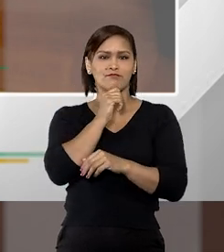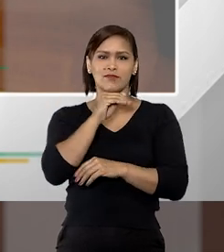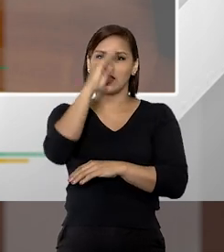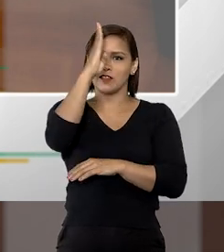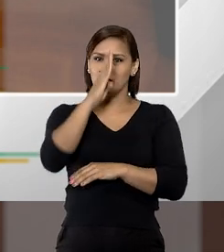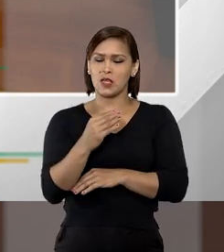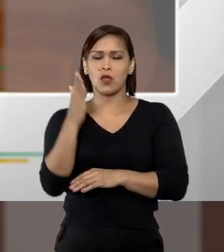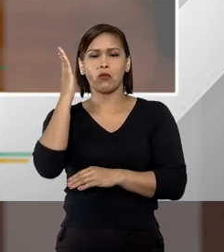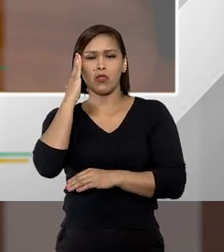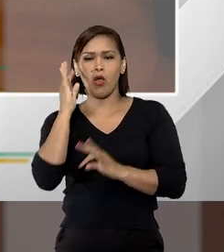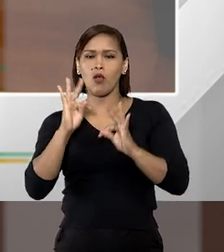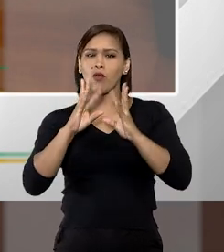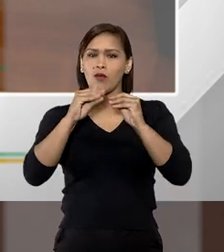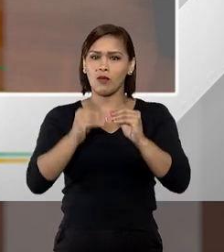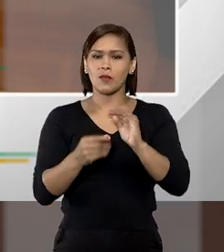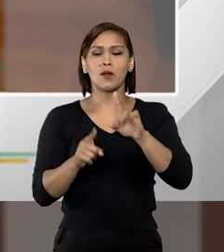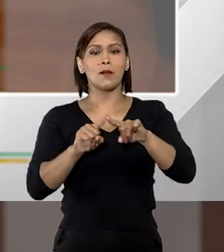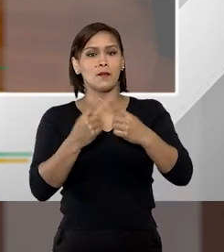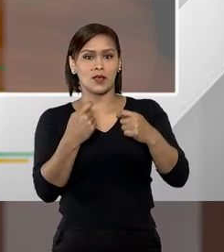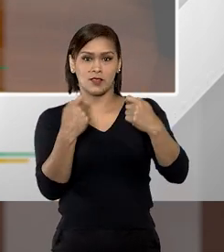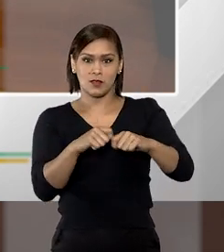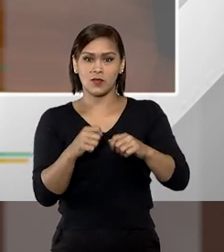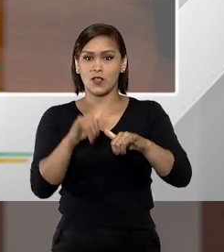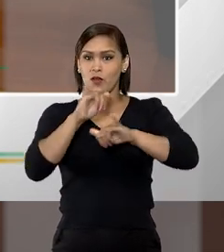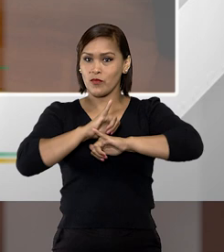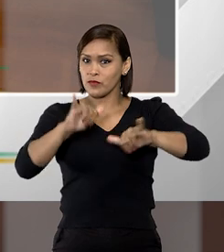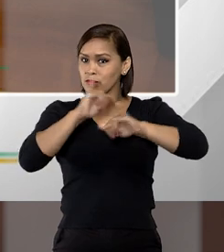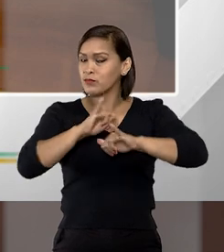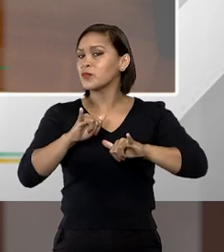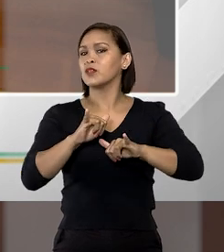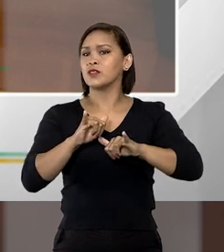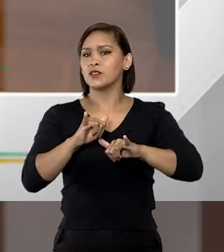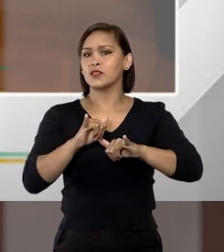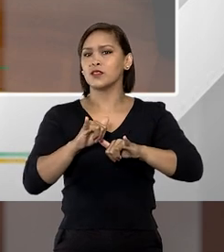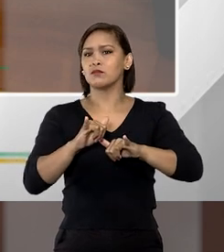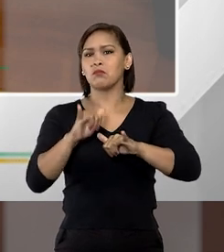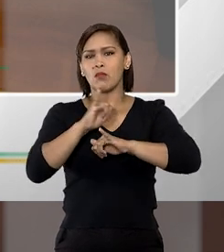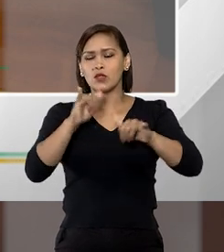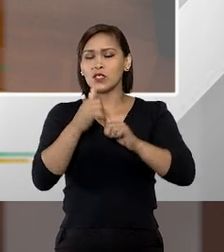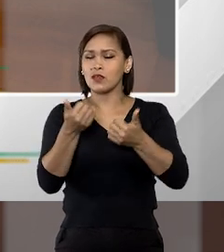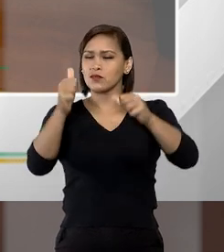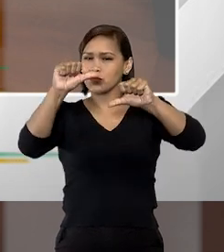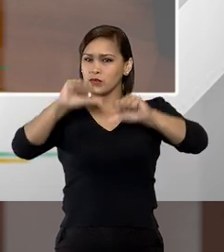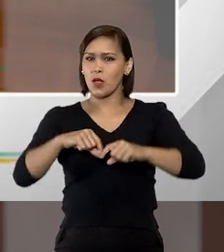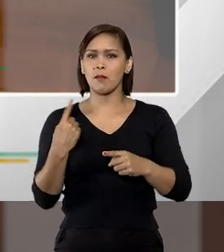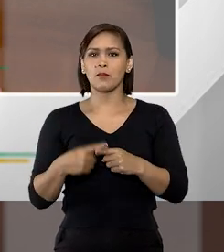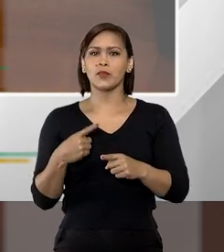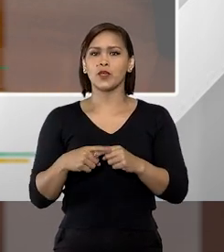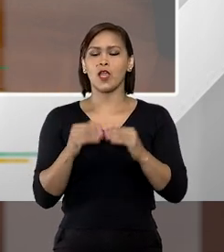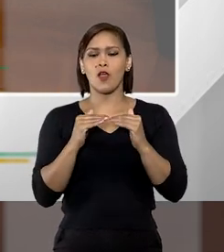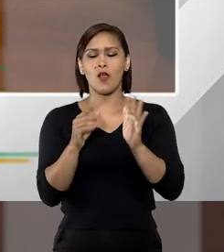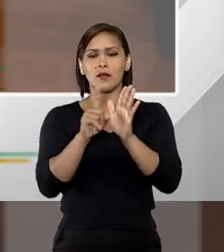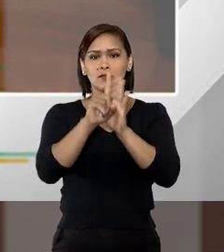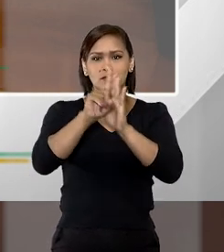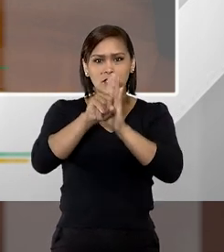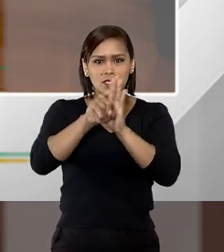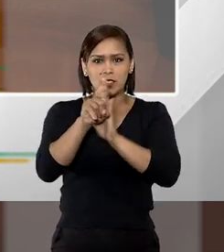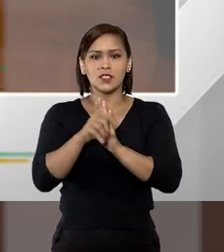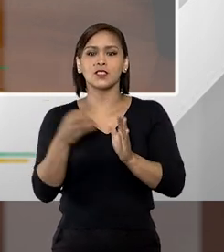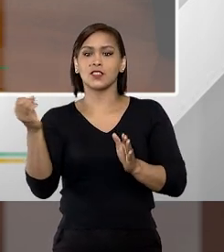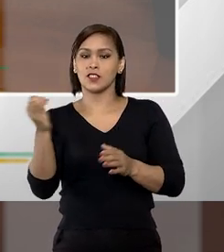a gente sabe disso, todo mundo sabe, mas eu preciso dar uma notícia que não é uma notícia muito boa, não, porque conforme pesquisas